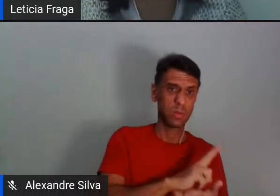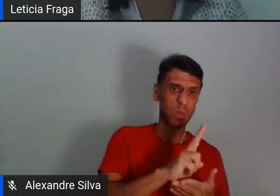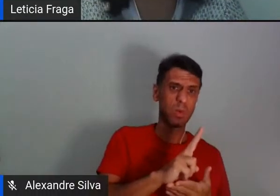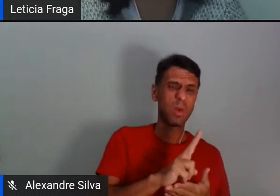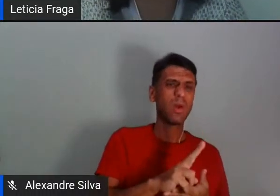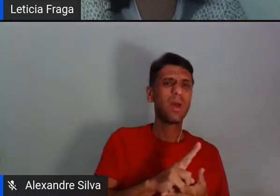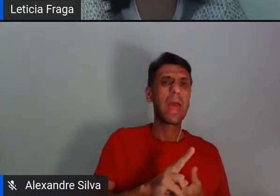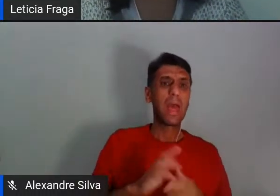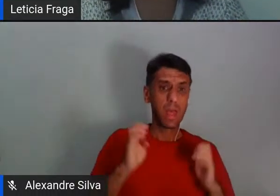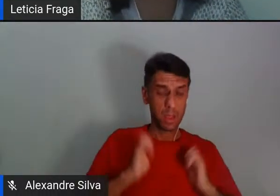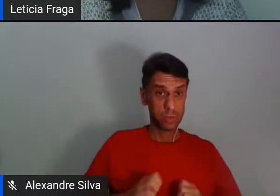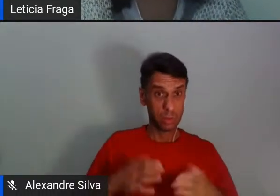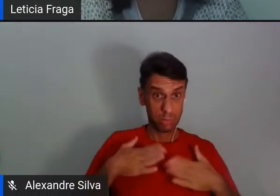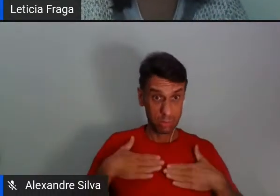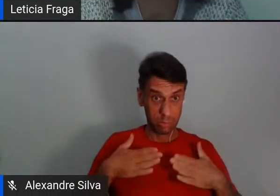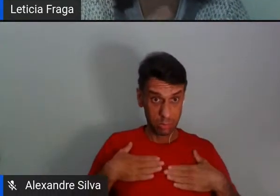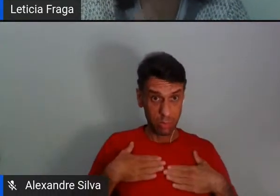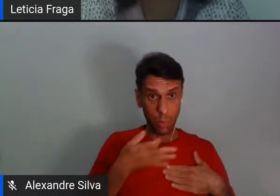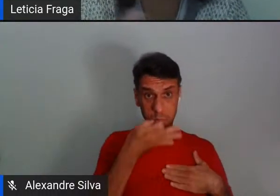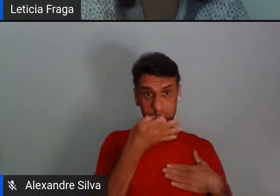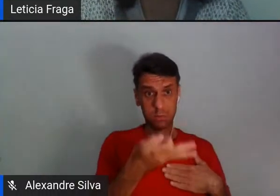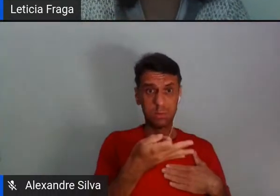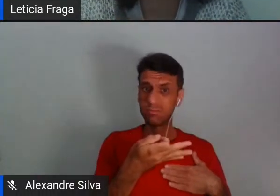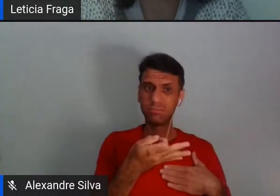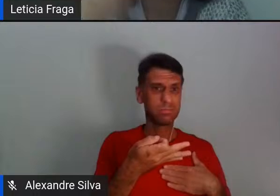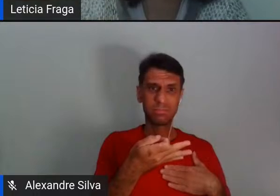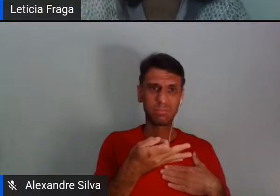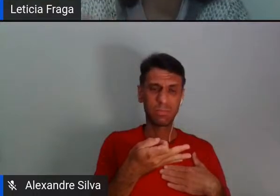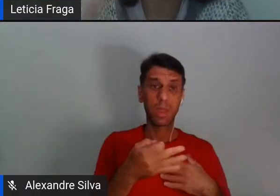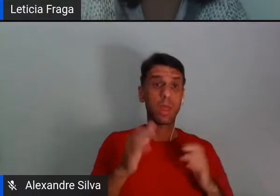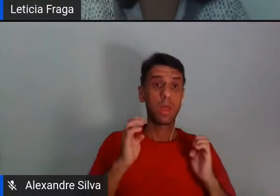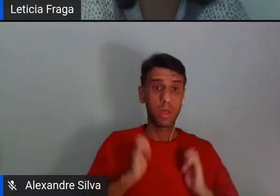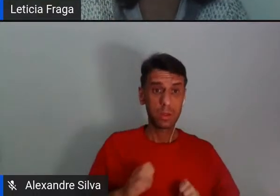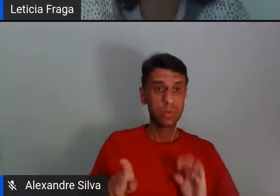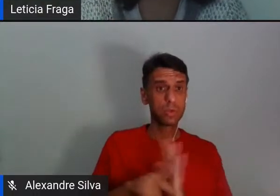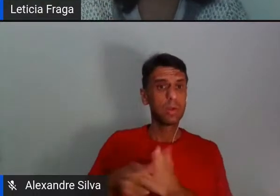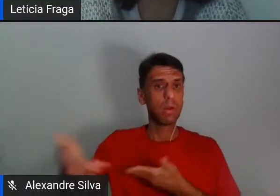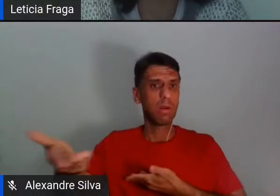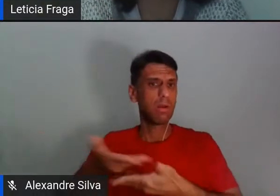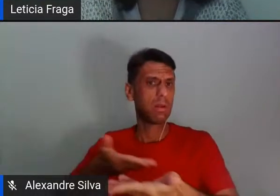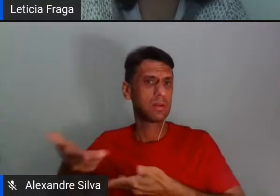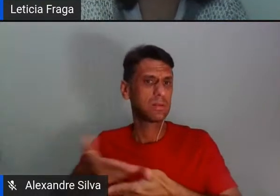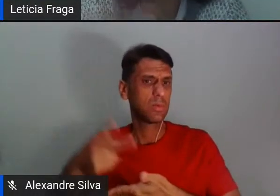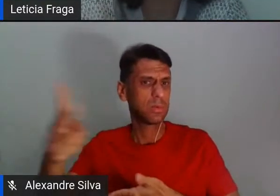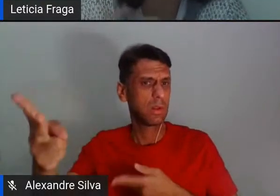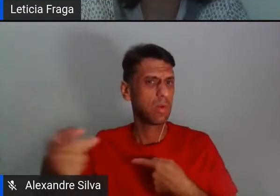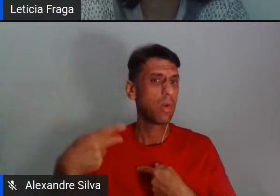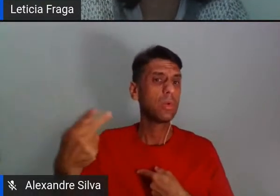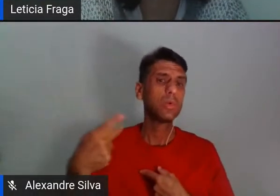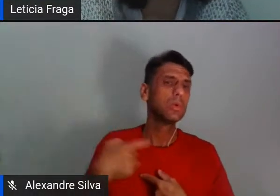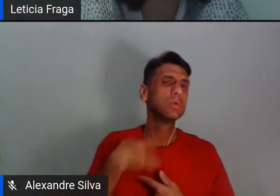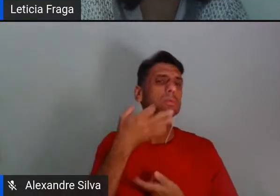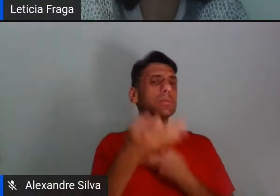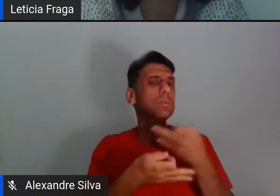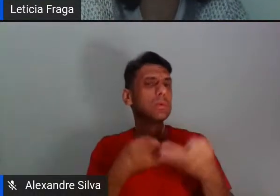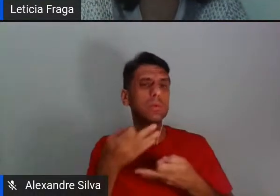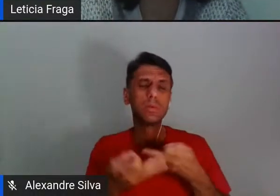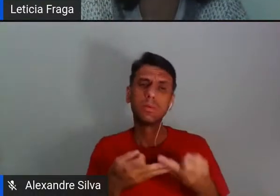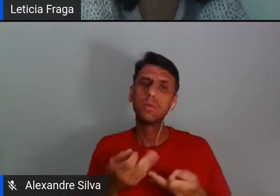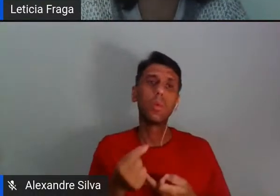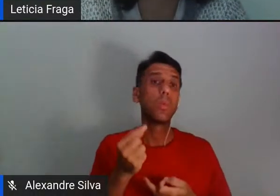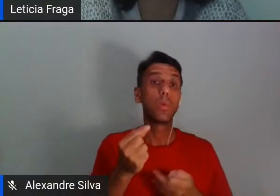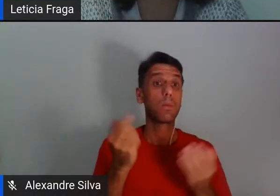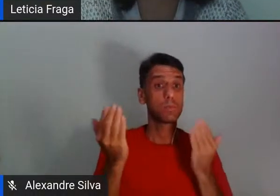partir de você, né? Você tem que definir o que é ético numa relação, né? A psicologia social é muito